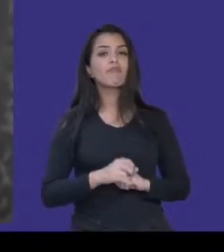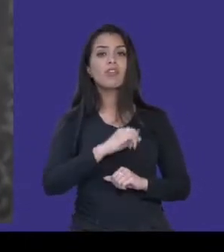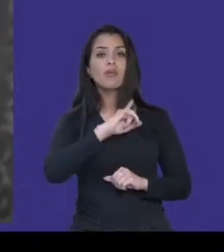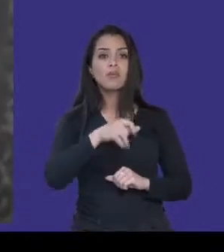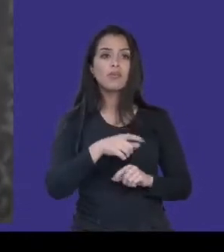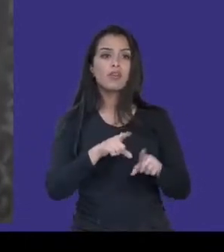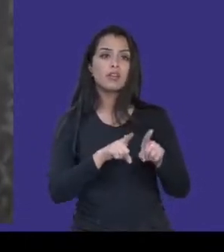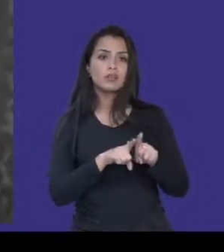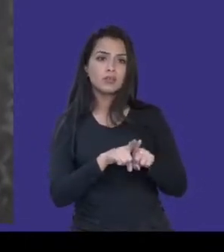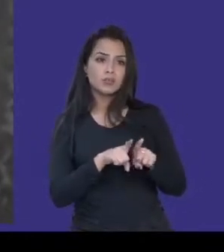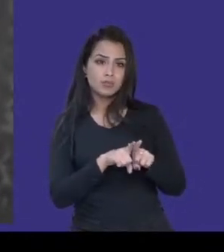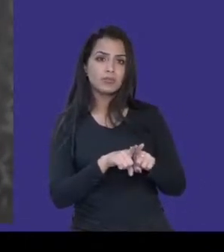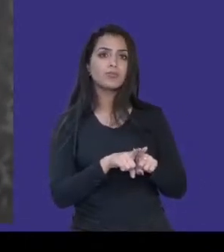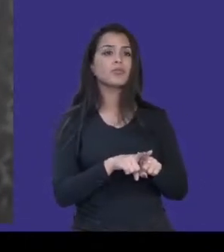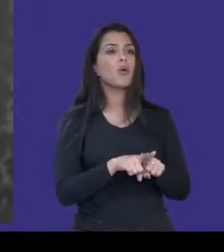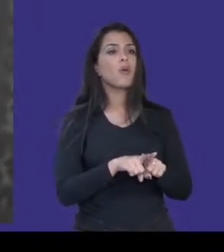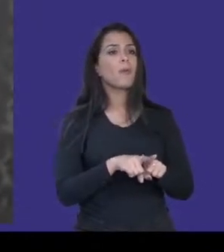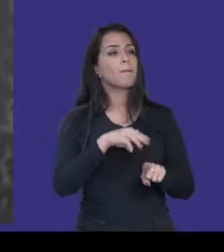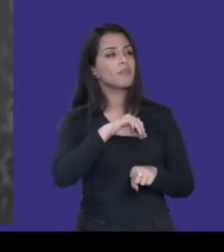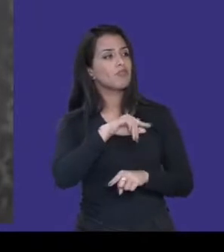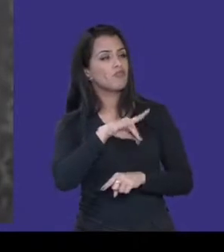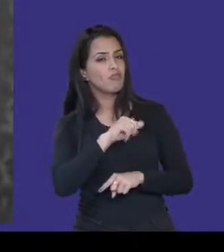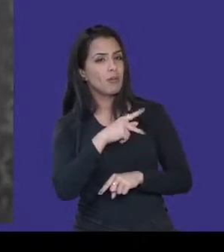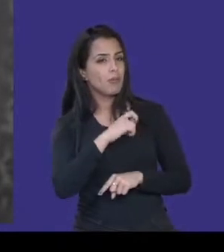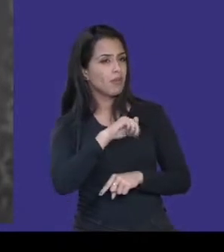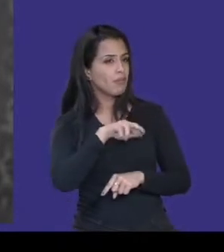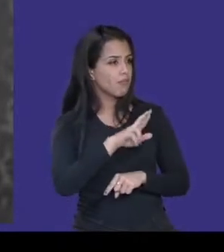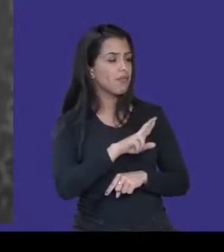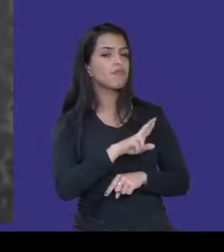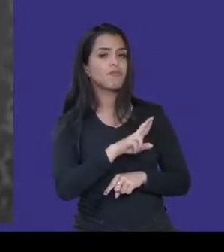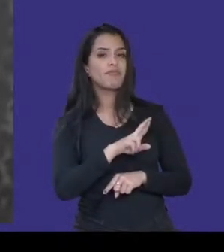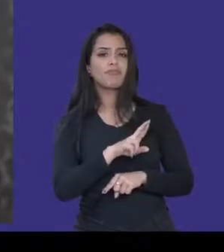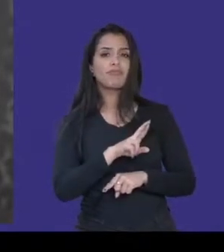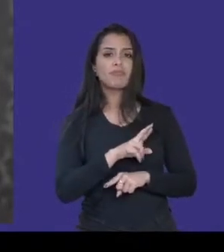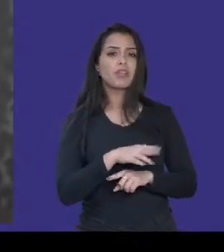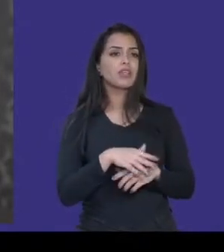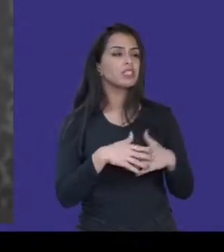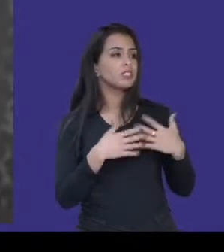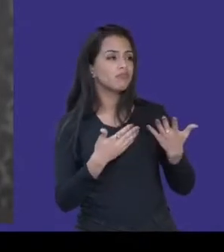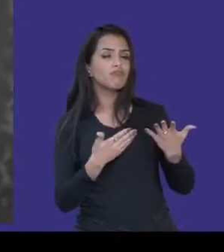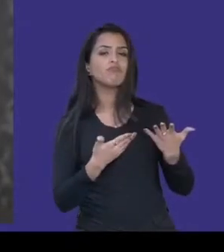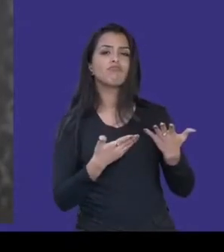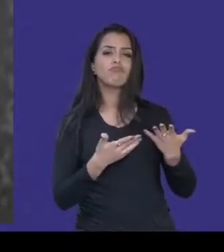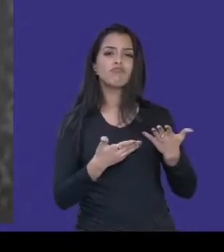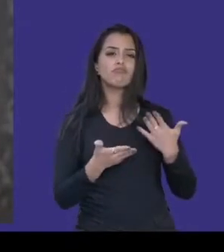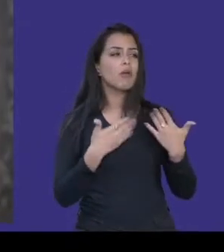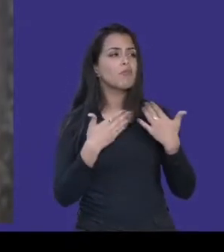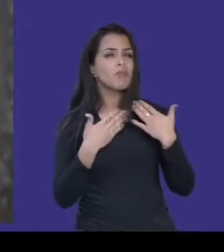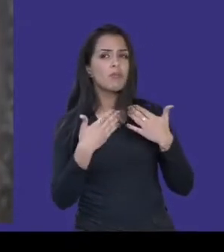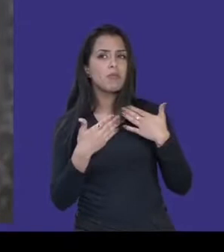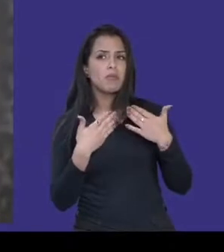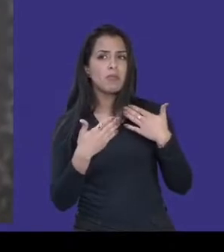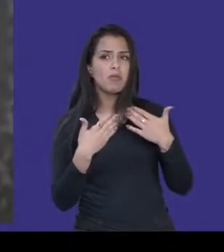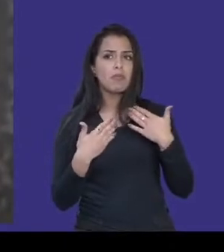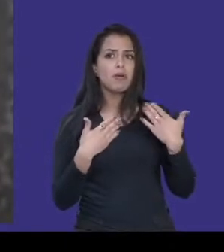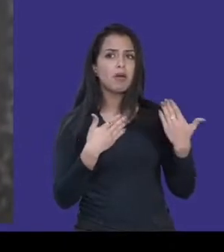acessível. Justamente onde a pessoa vai clicar para ouvir o áudio, né? Então, o media player que você vai escolher para o seu podcast,